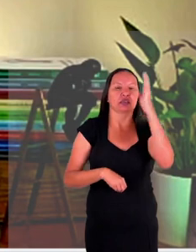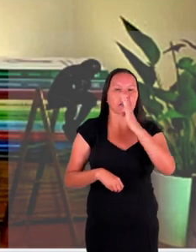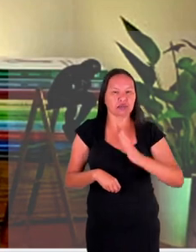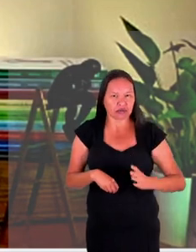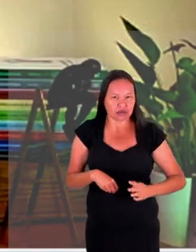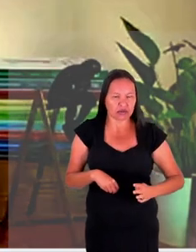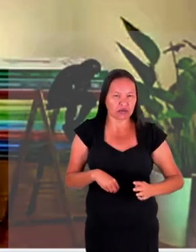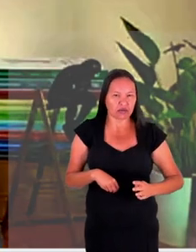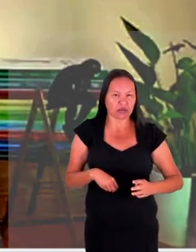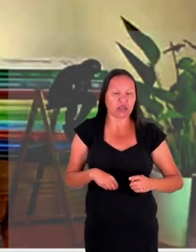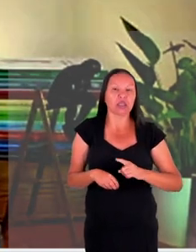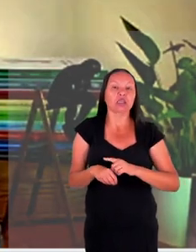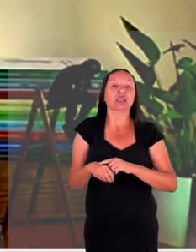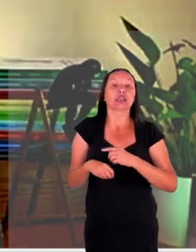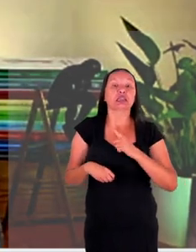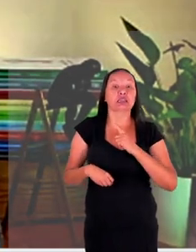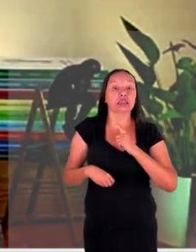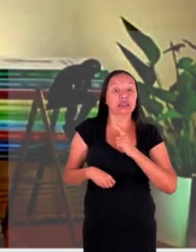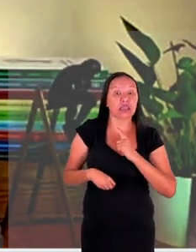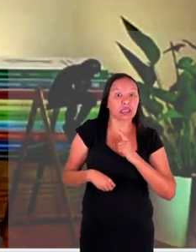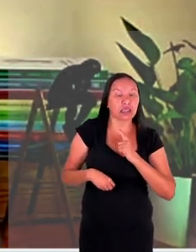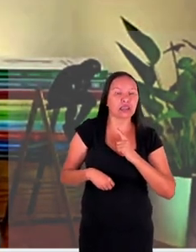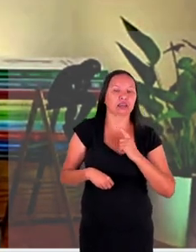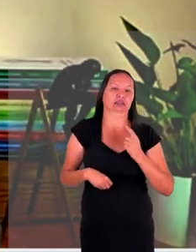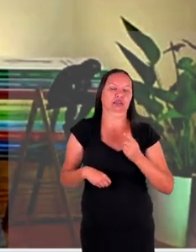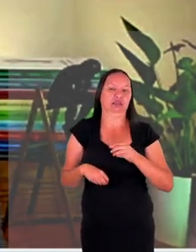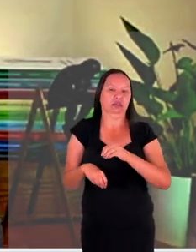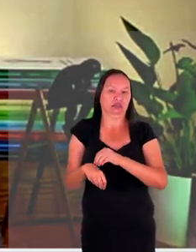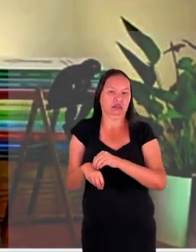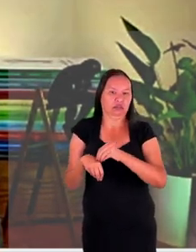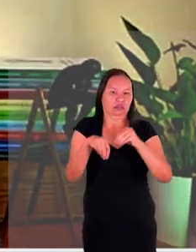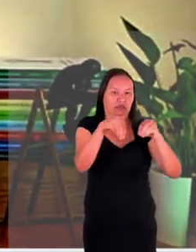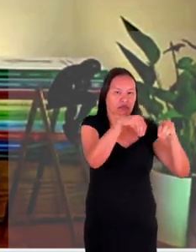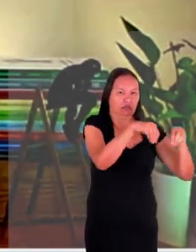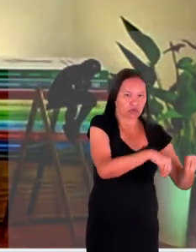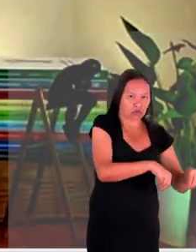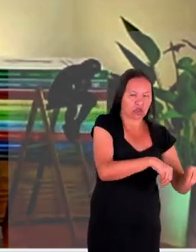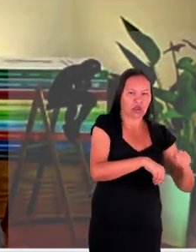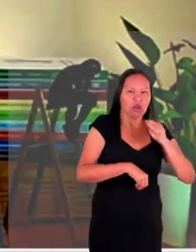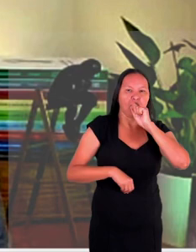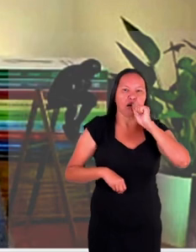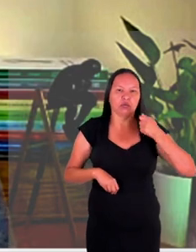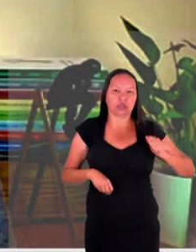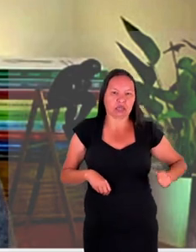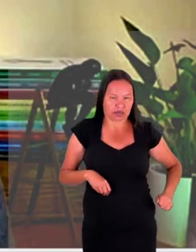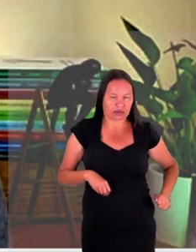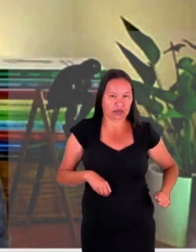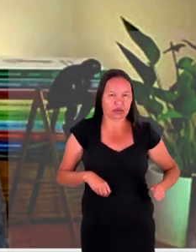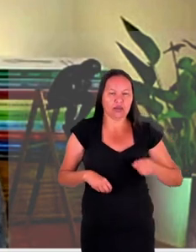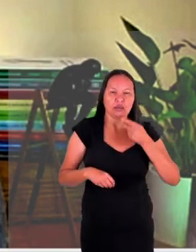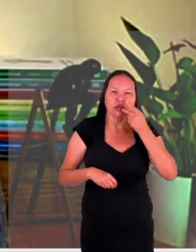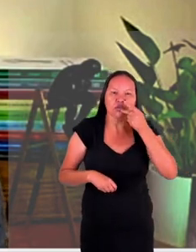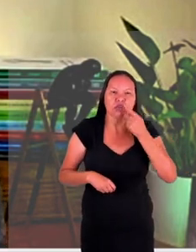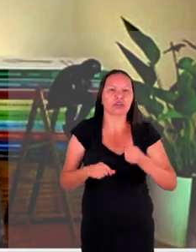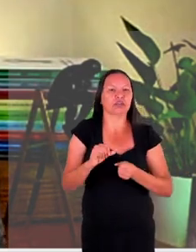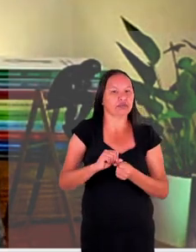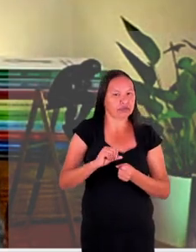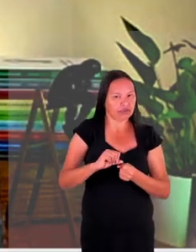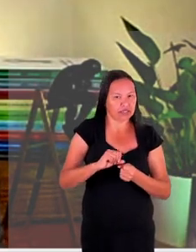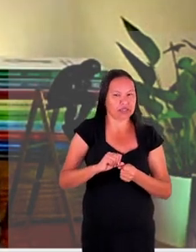a Ucrânia e isso tem a ver com a pergunta que apareceu aqui no chat se me permite já fazer fica à vontade